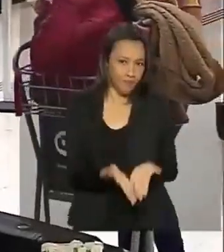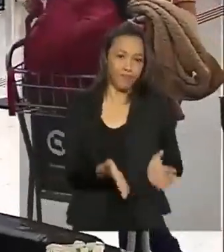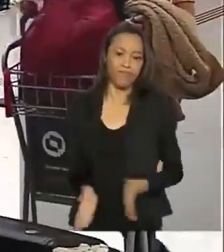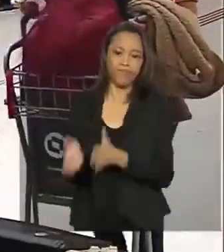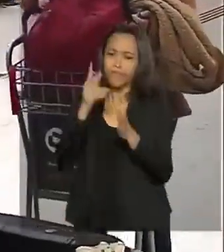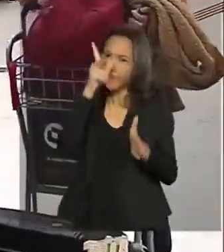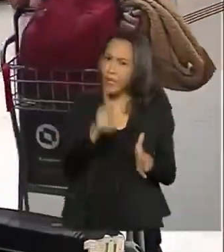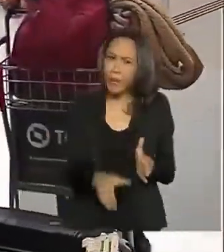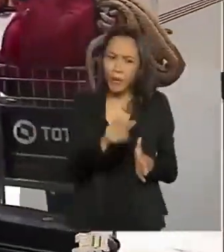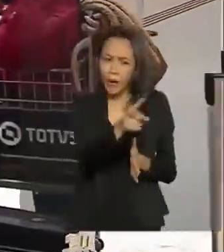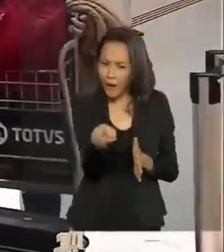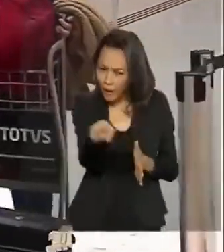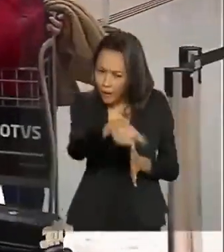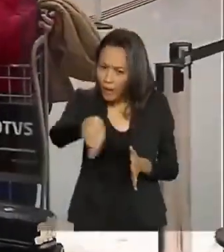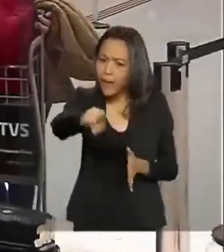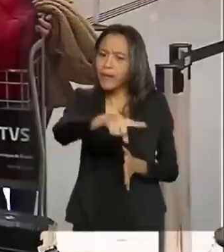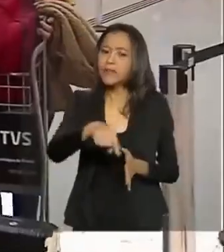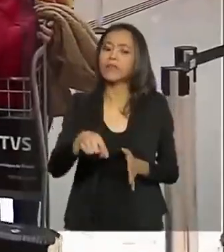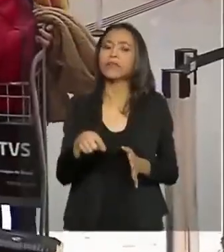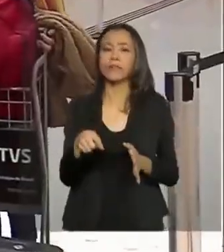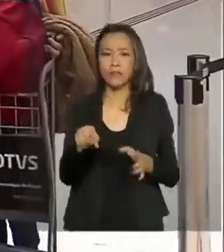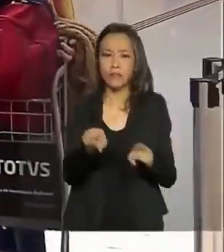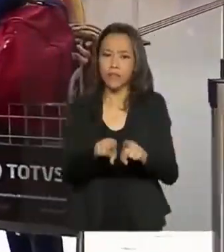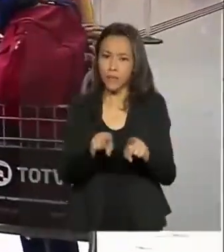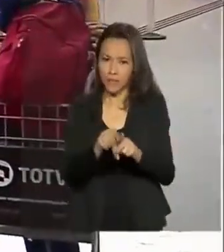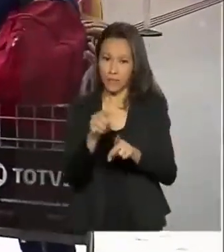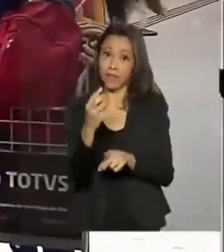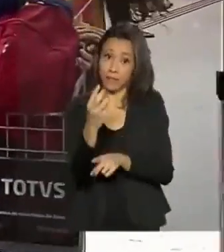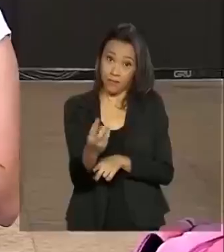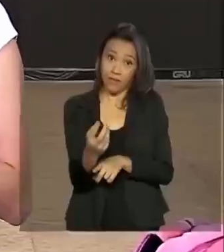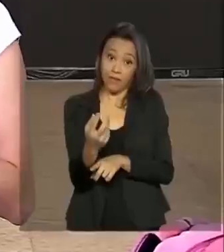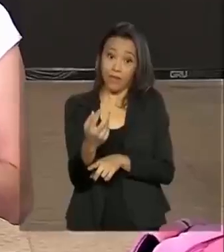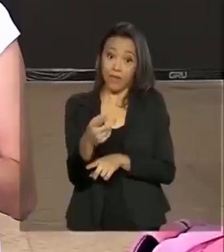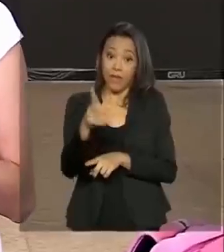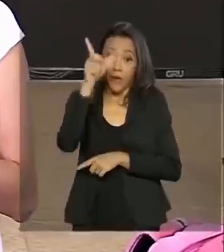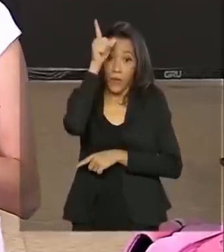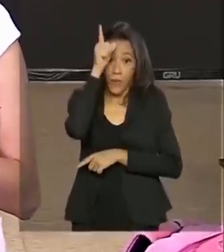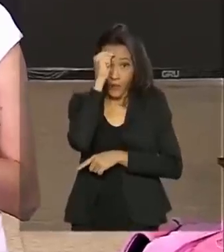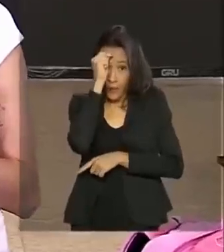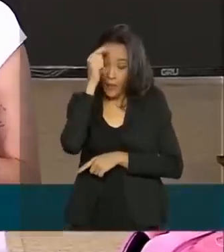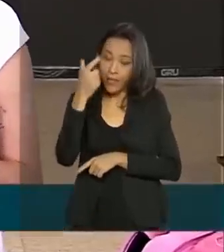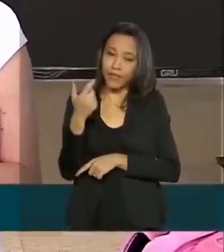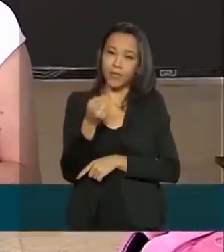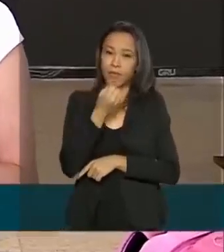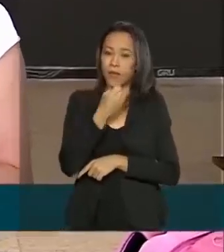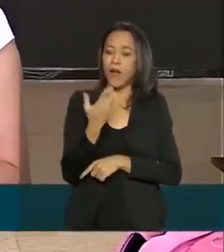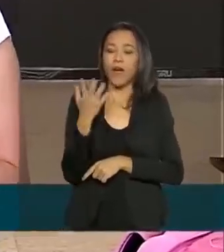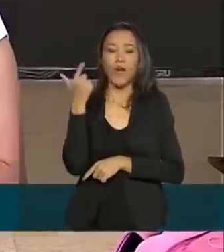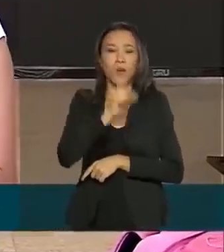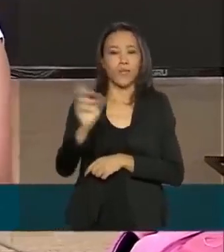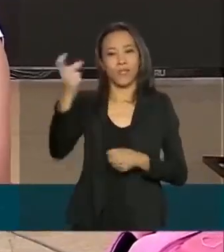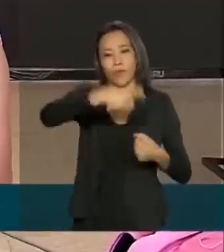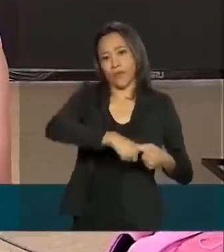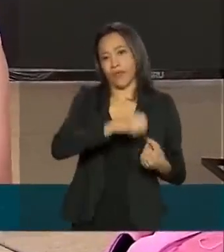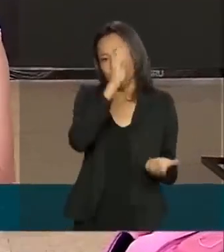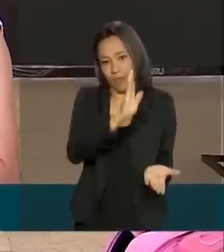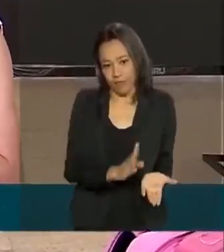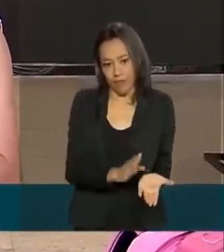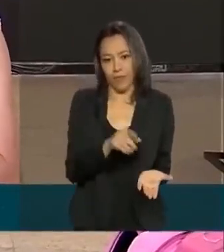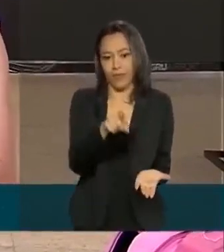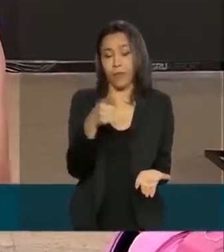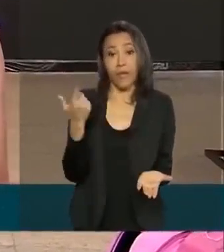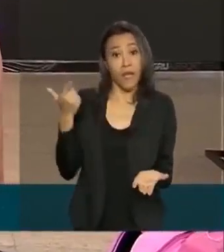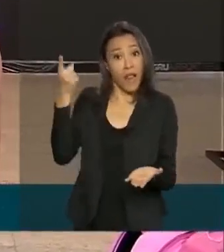Situação semelhante à das estudantes Tamires Araújo e Bruna Pascoeto. Deu um alívio, assim, muito grande de conseguir voltar. Porque como as fronteiras